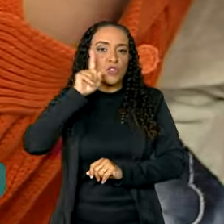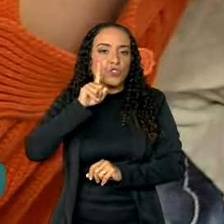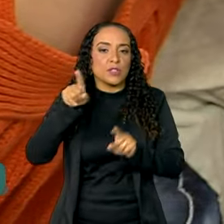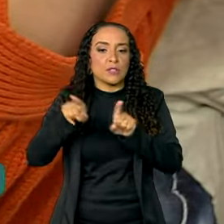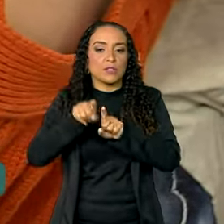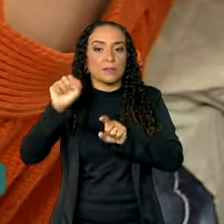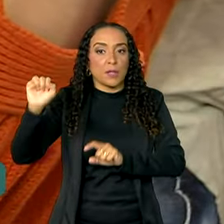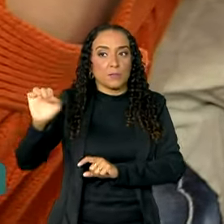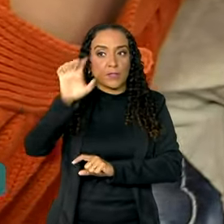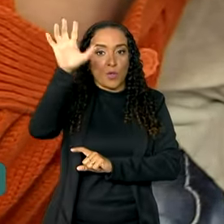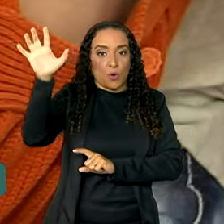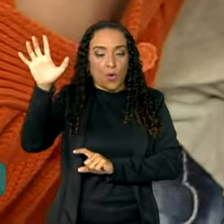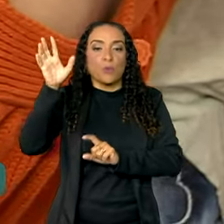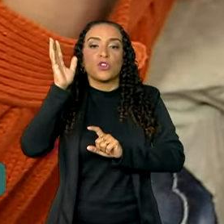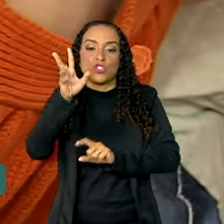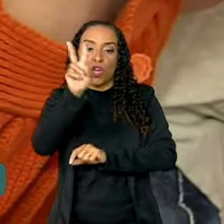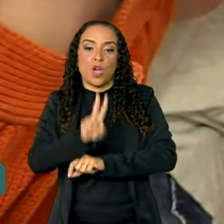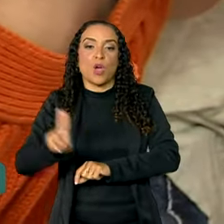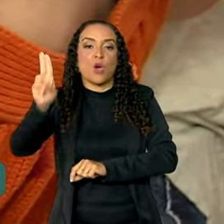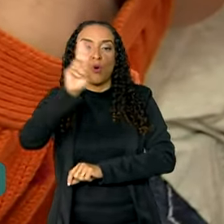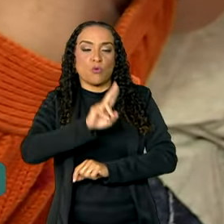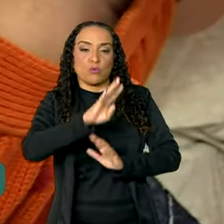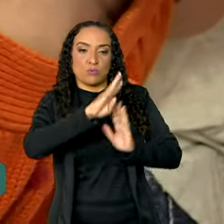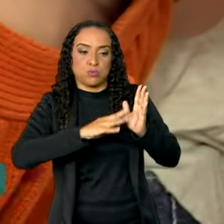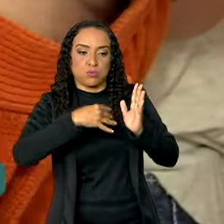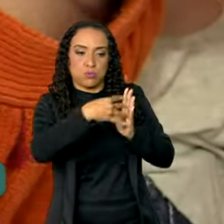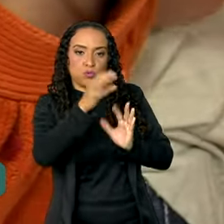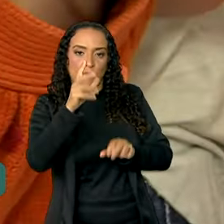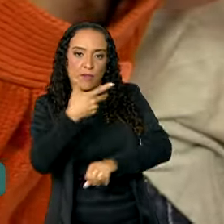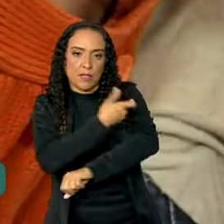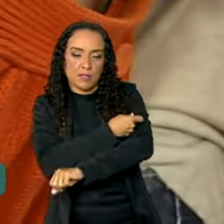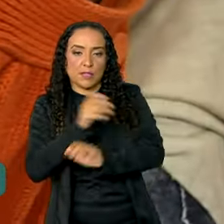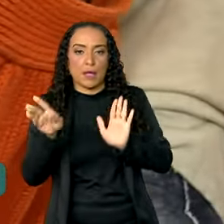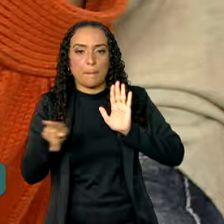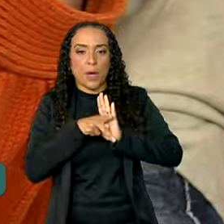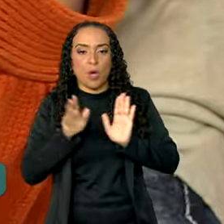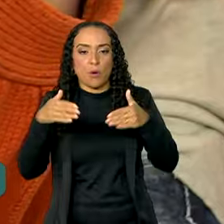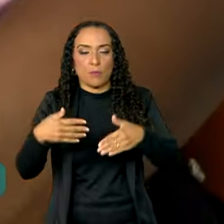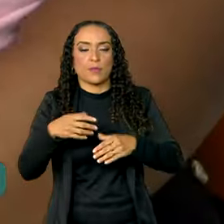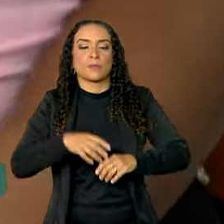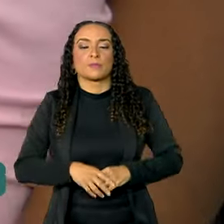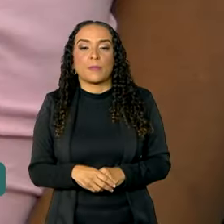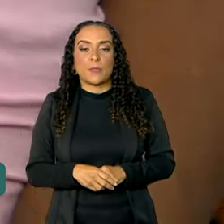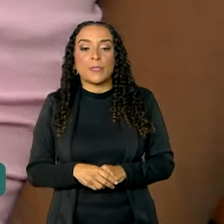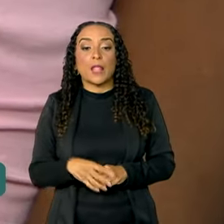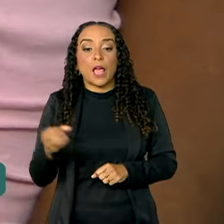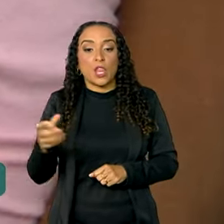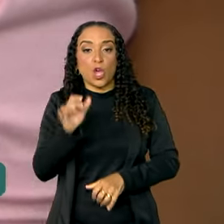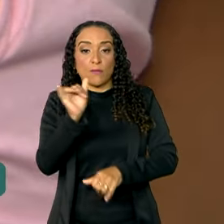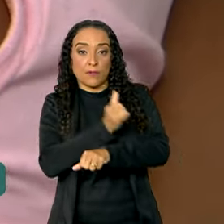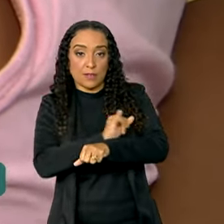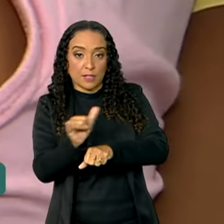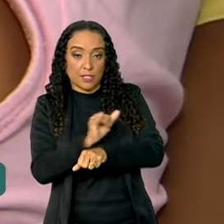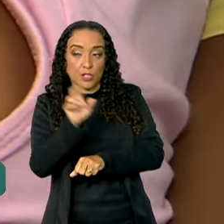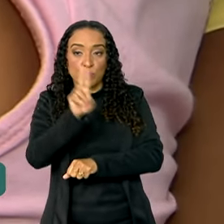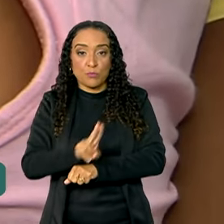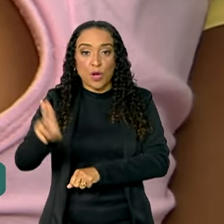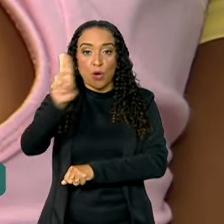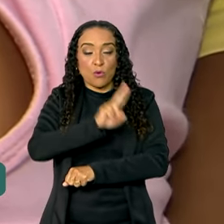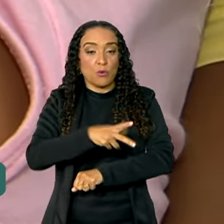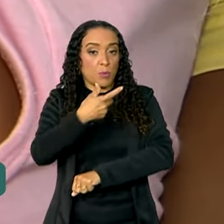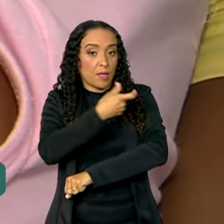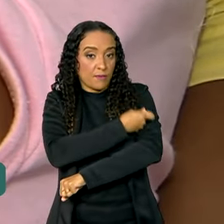nações europeias já utilizam esquemas vacinais exclusivos com a VIP. A nova estratégia para o uso do